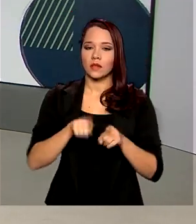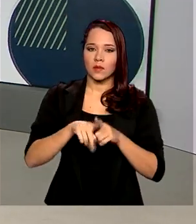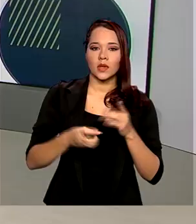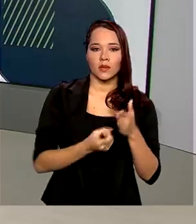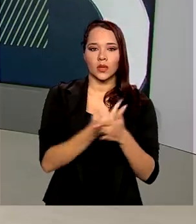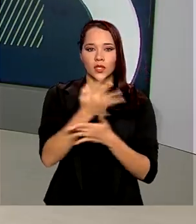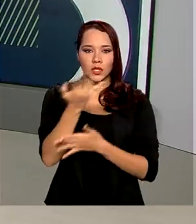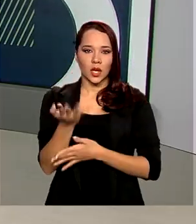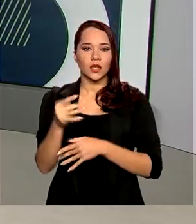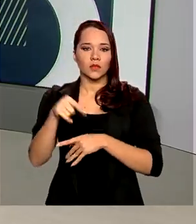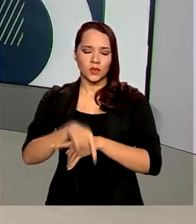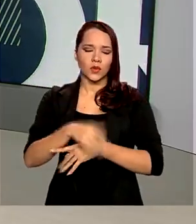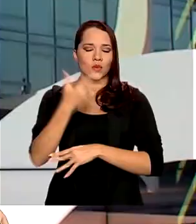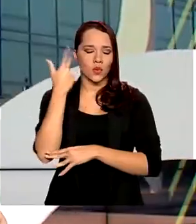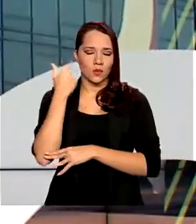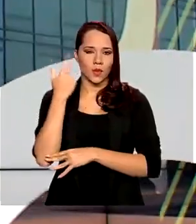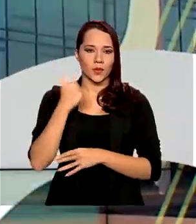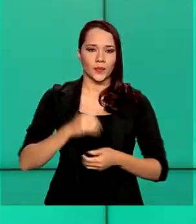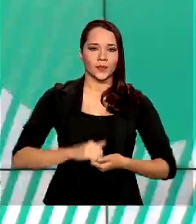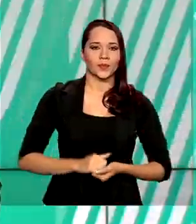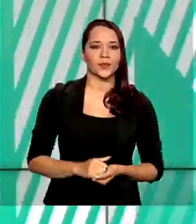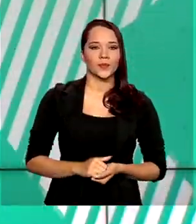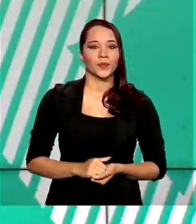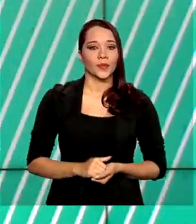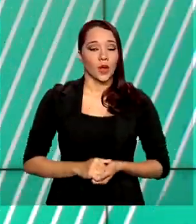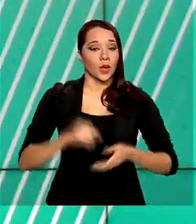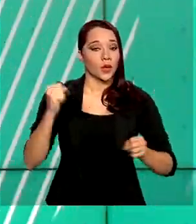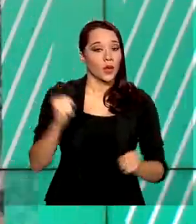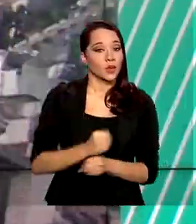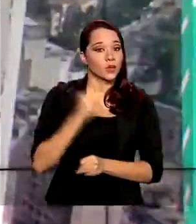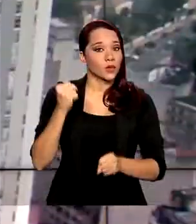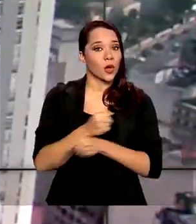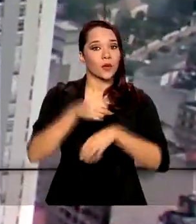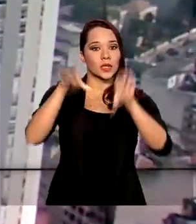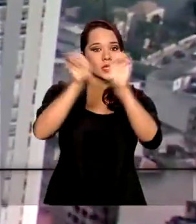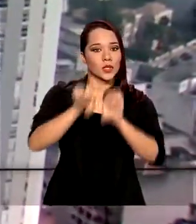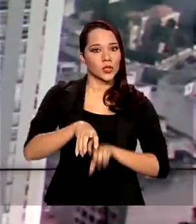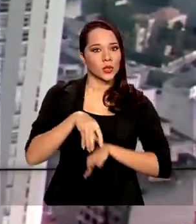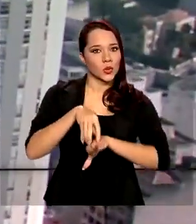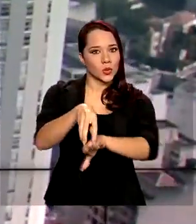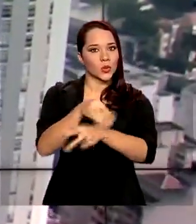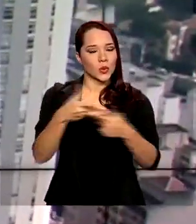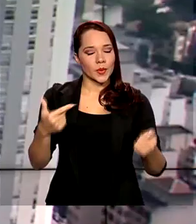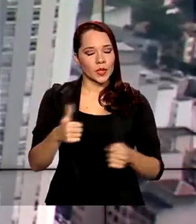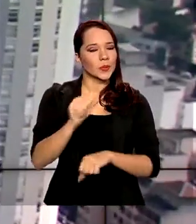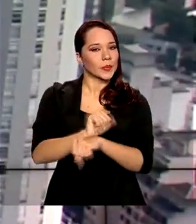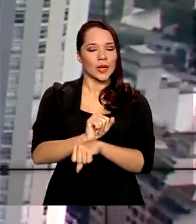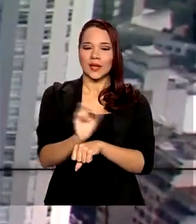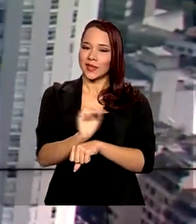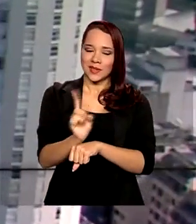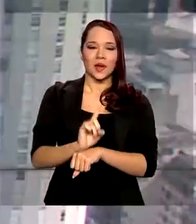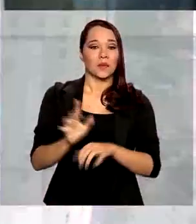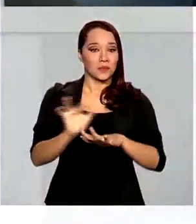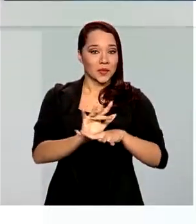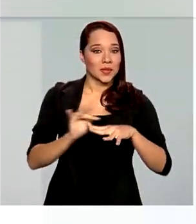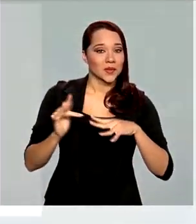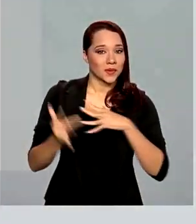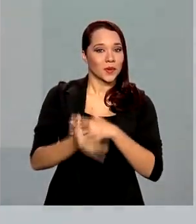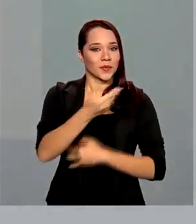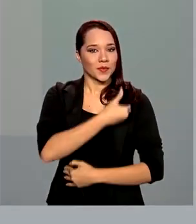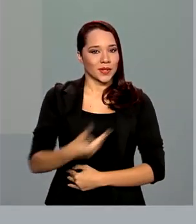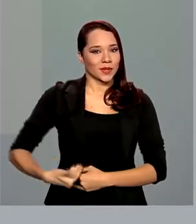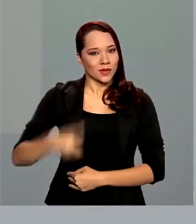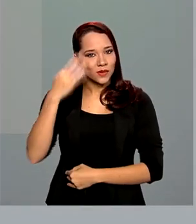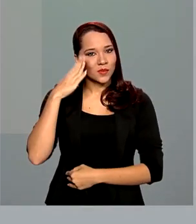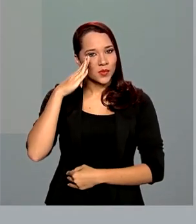para o atendimento de rotina. E as obras de infraestrutura pelo país não param. Pelas redes sociais, o presidente